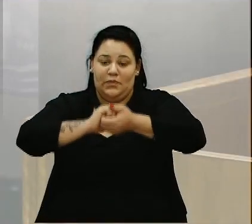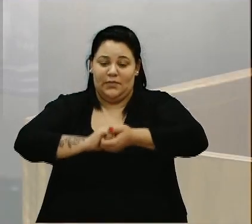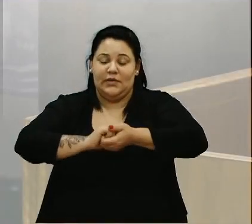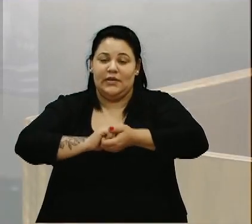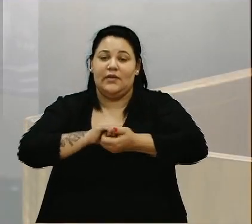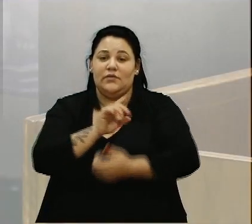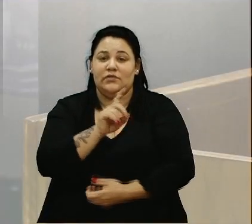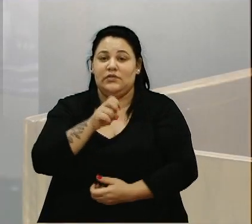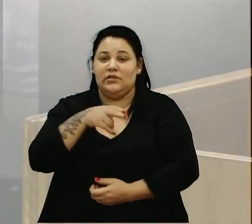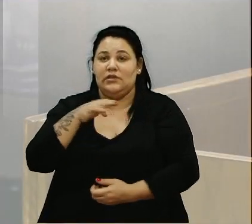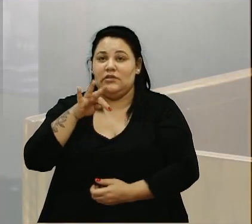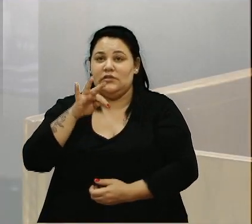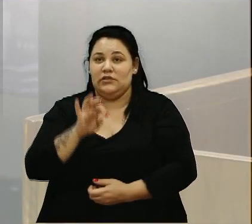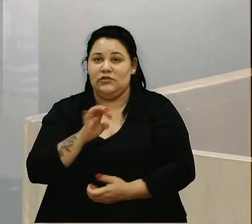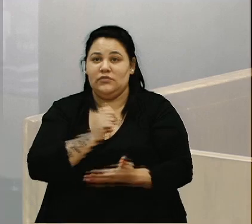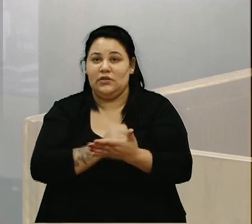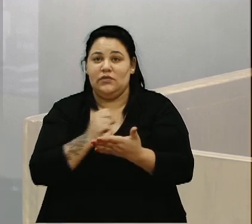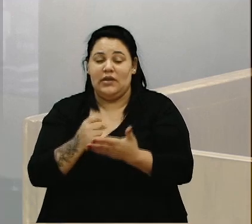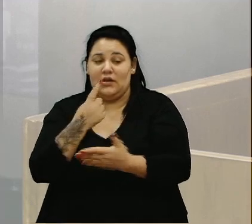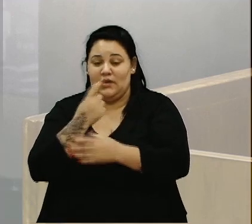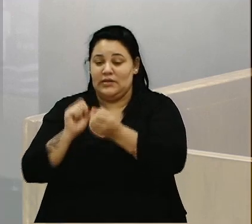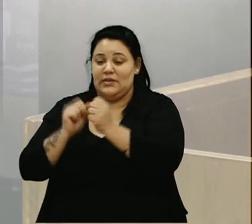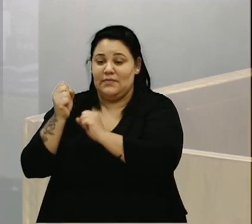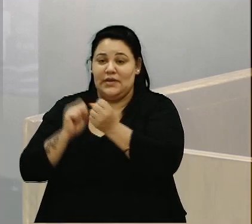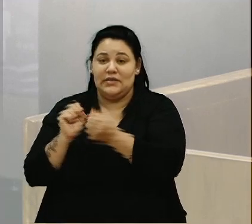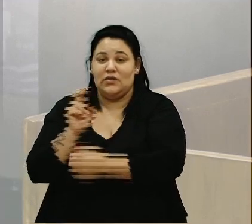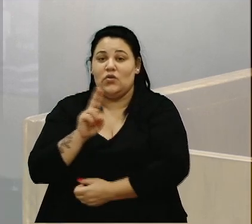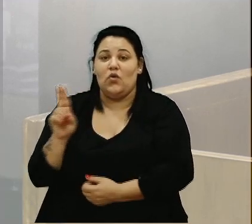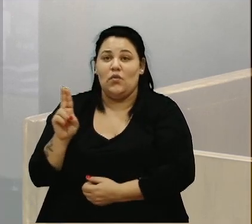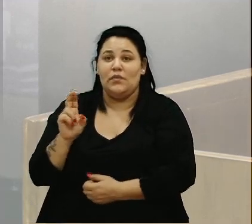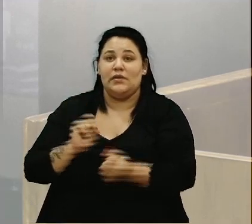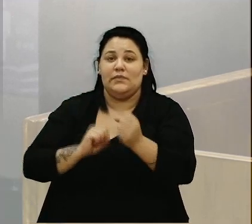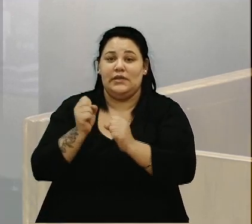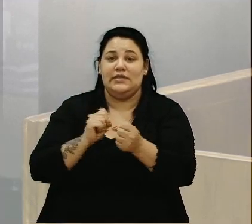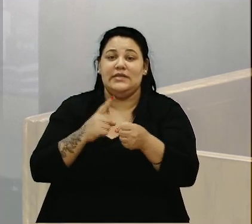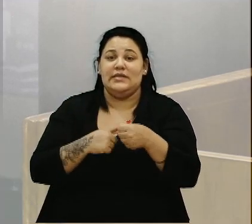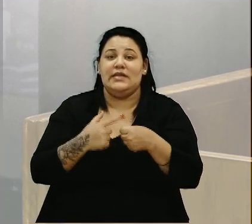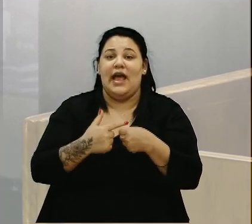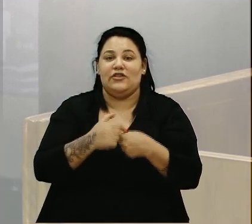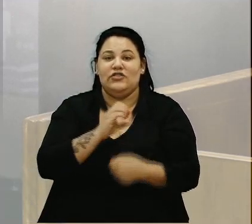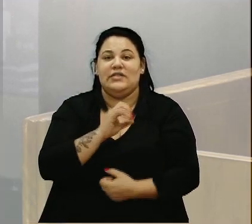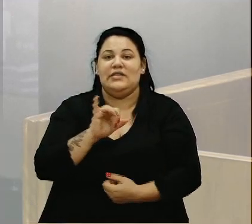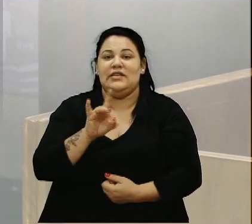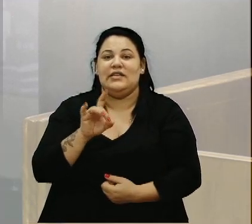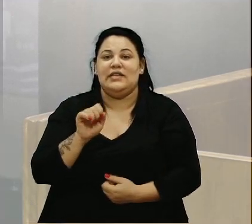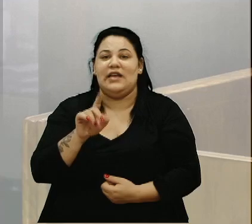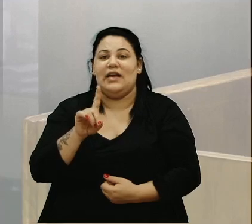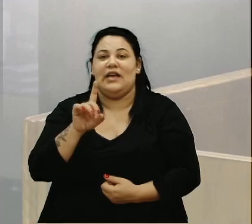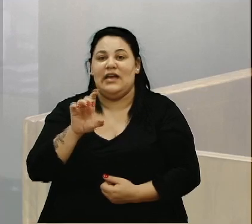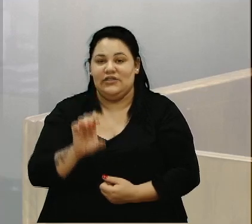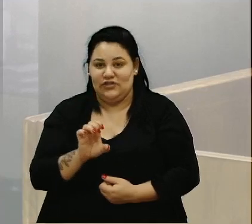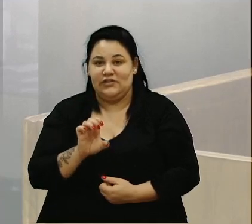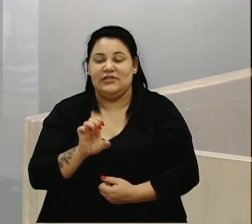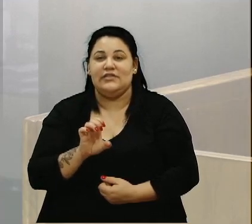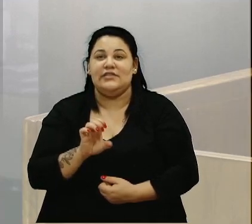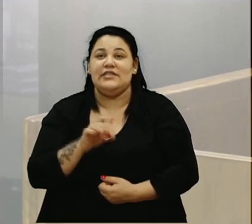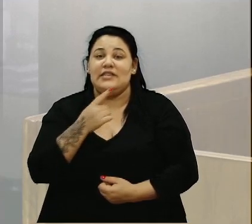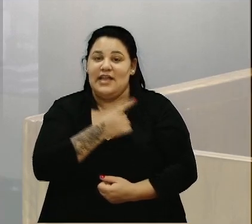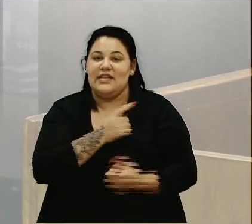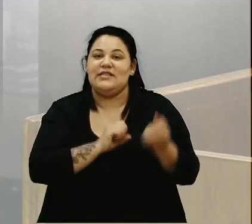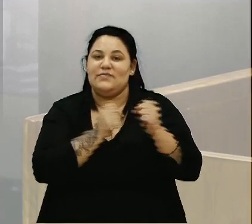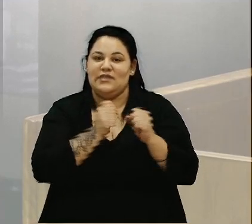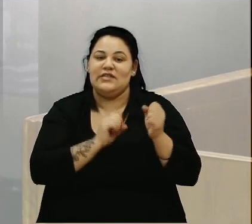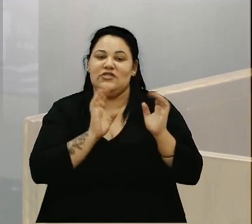contratado essa empresa que chama-se Empresa Cidade, essa empresa chama-se Empresa Cidade e essa empresa já